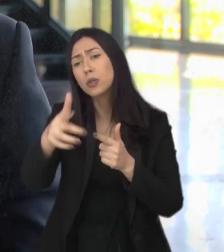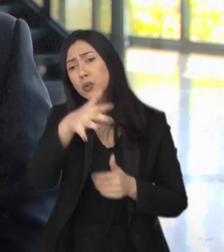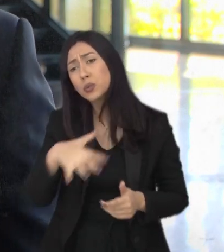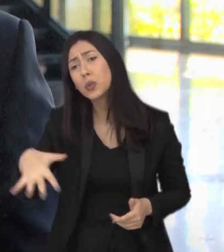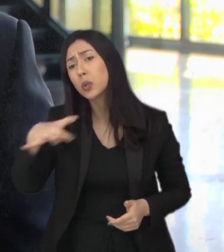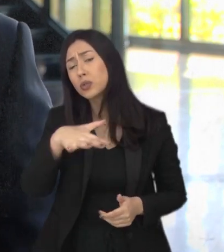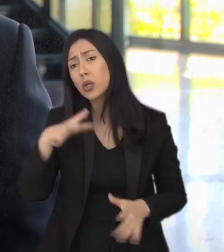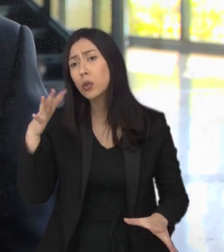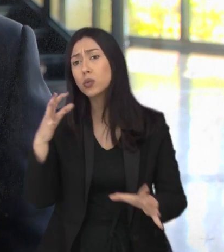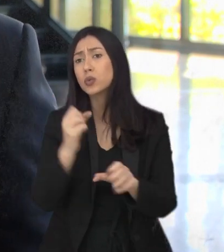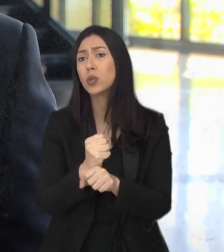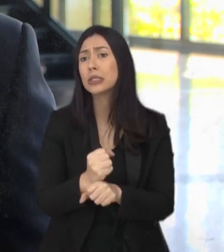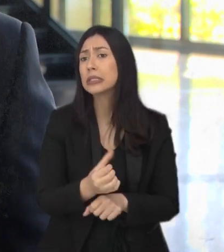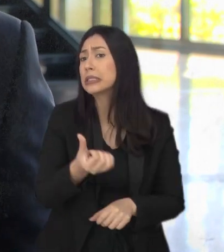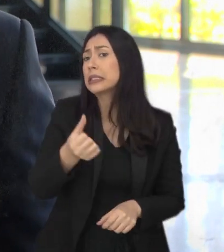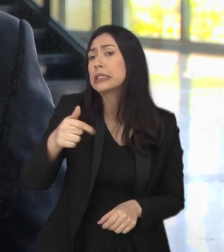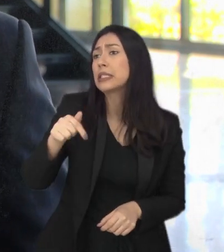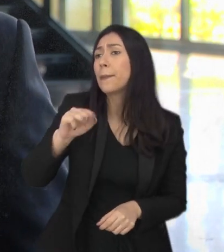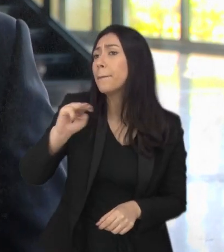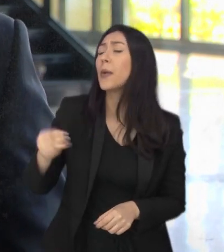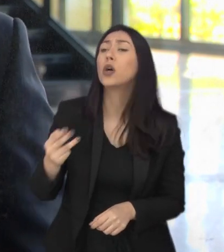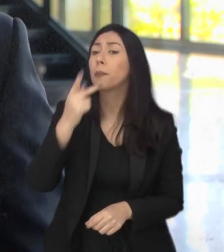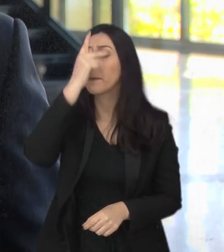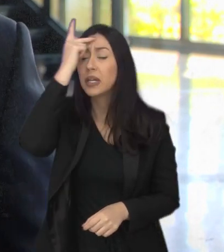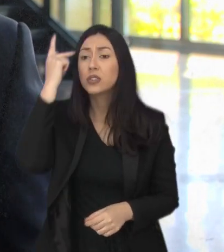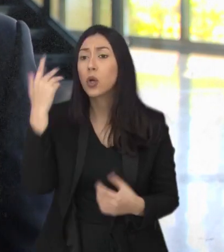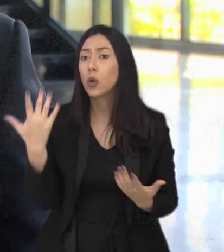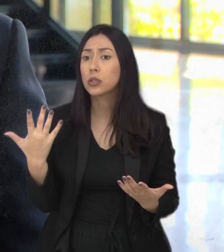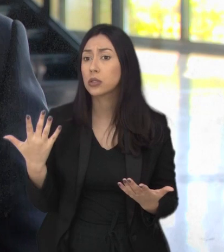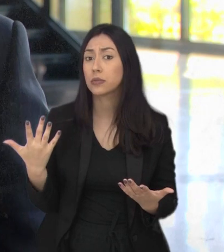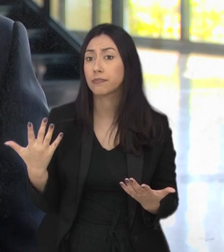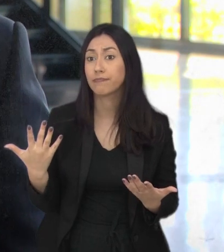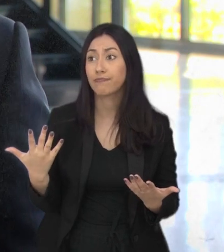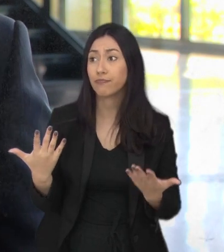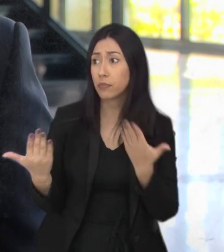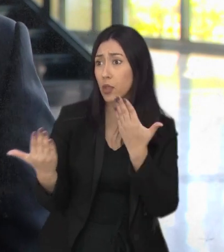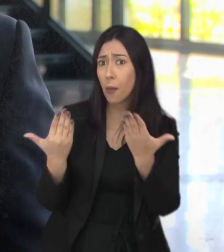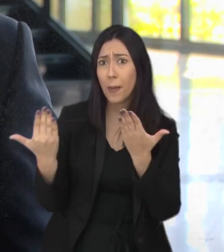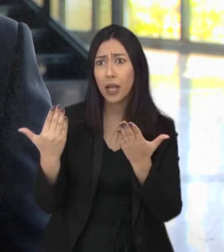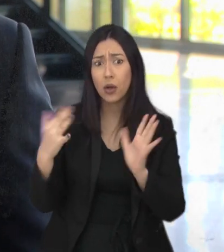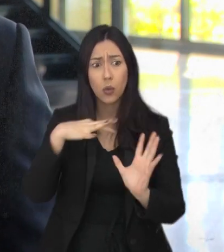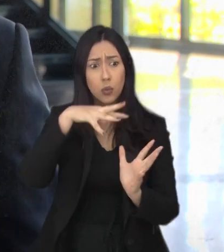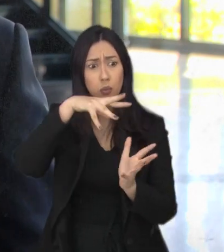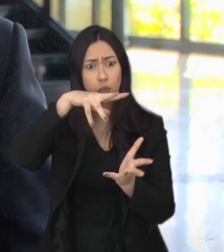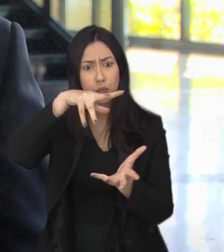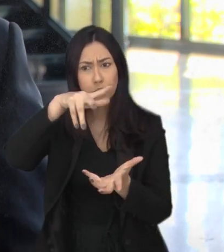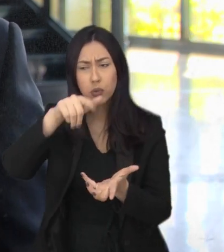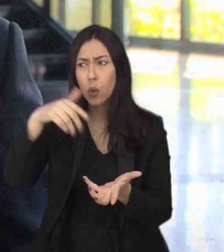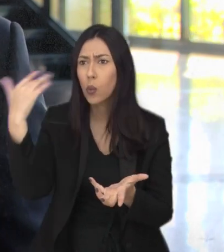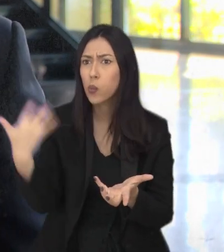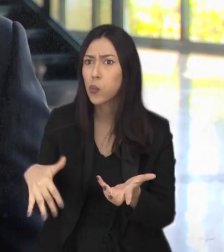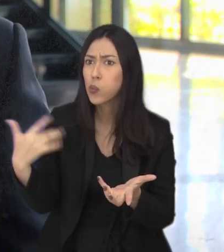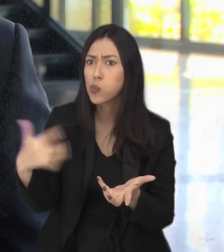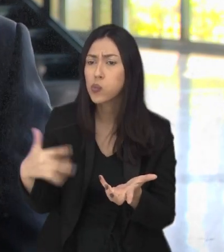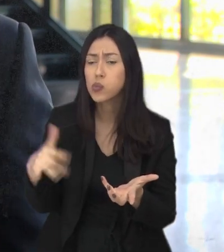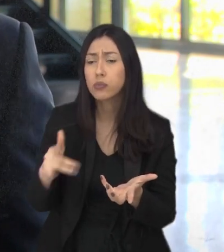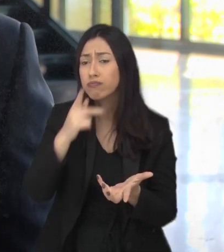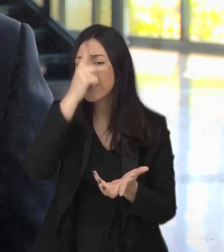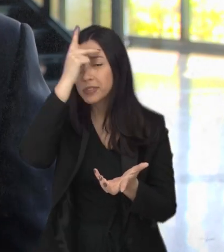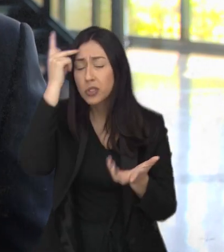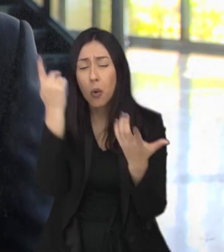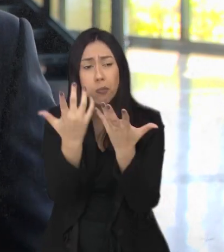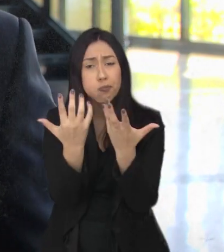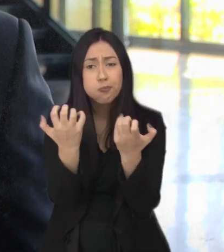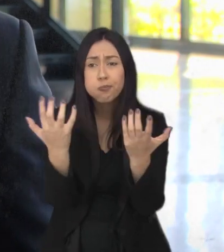67 milhões de pessoas. Numa estrutura de um mundo com 8 bilhões de pessoas, se pega proporcionalmente, tem muita